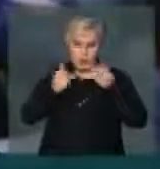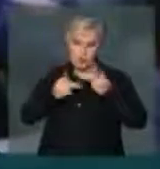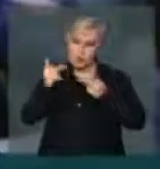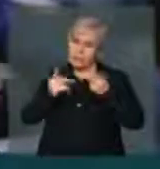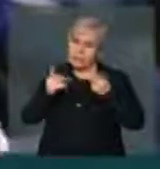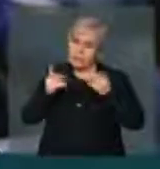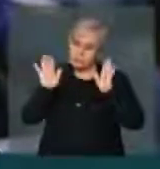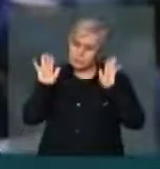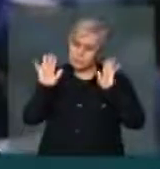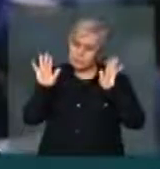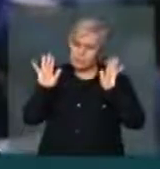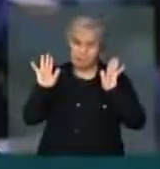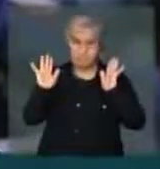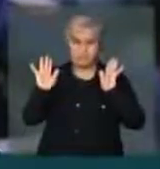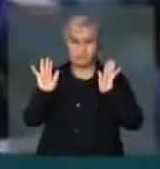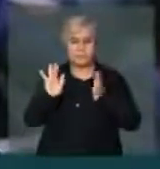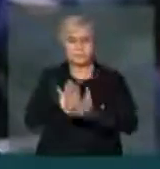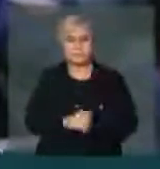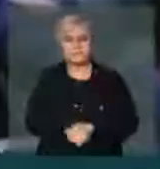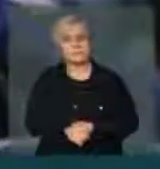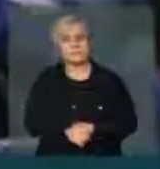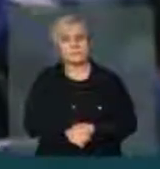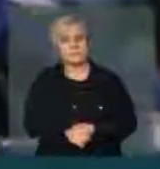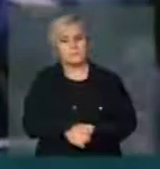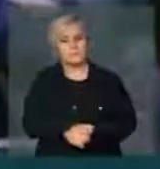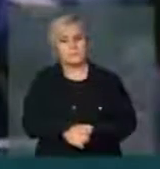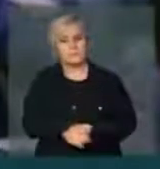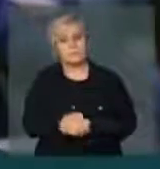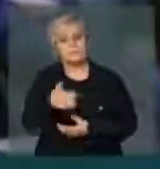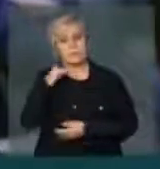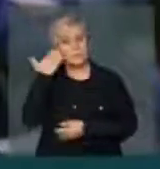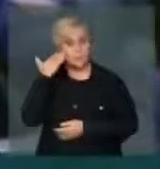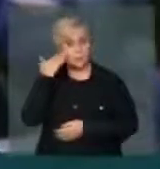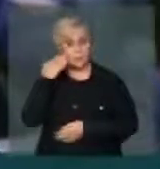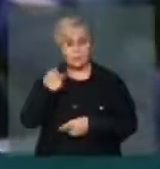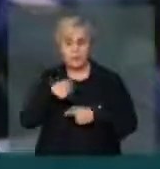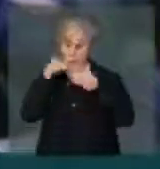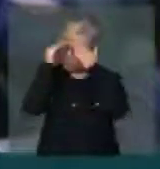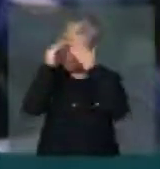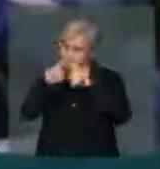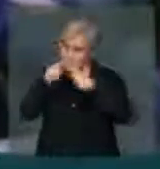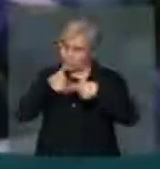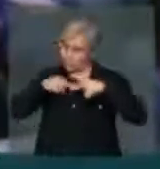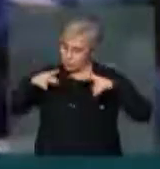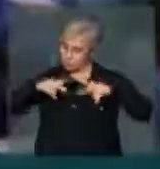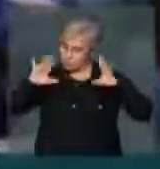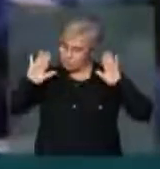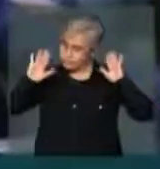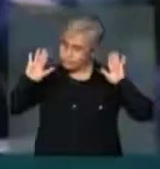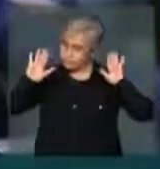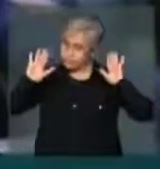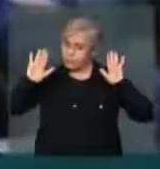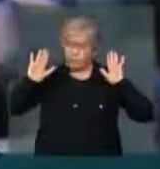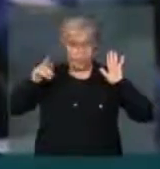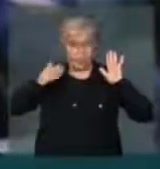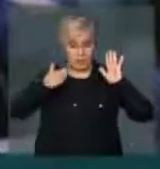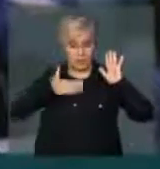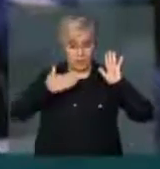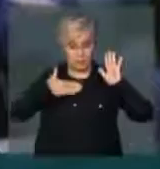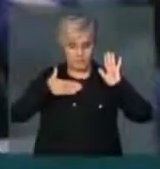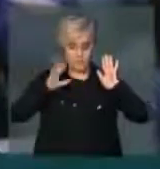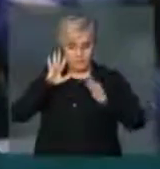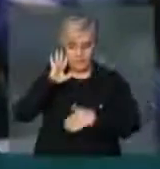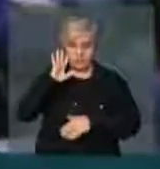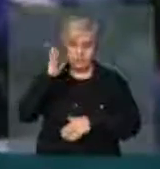discussão por considerar que ela não seja profícuo, entendo e respeito, mas eu, pessoalmente, não vou basear meu processo de